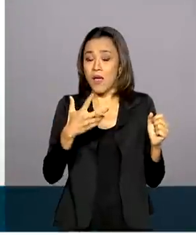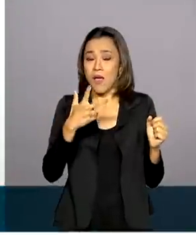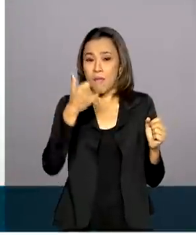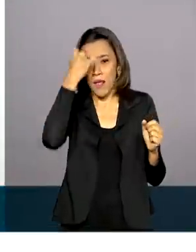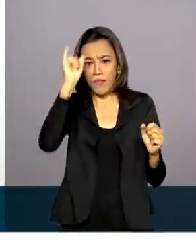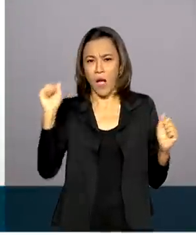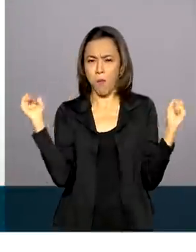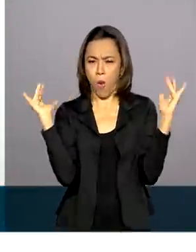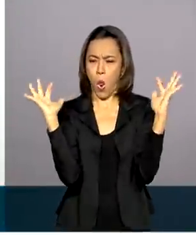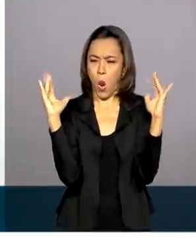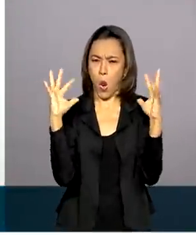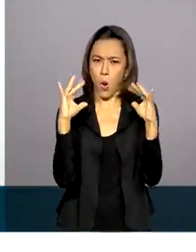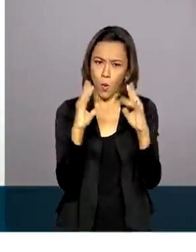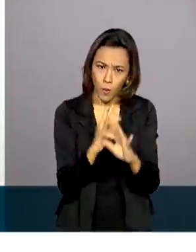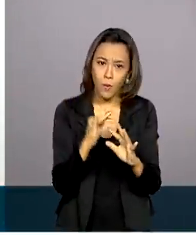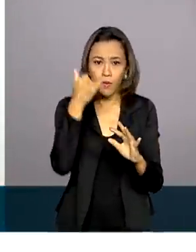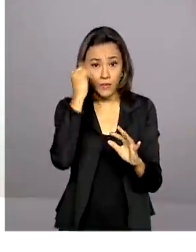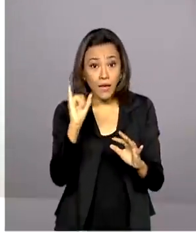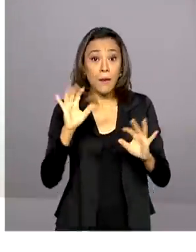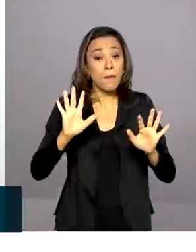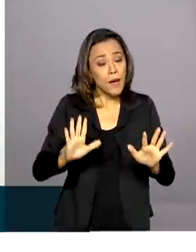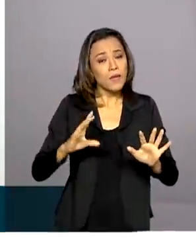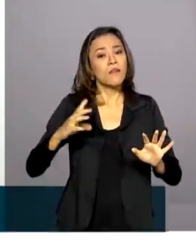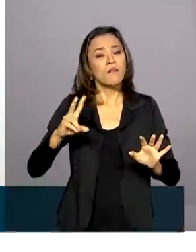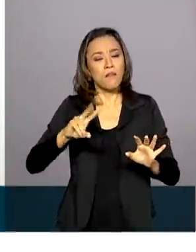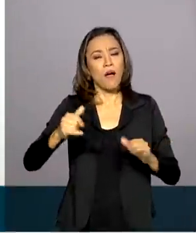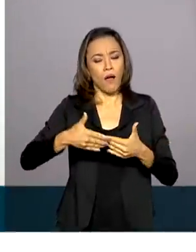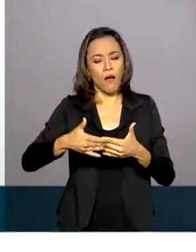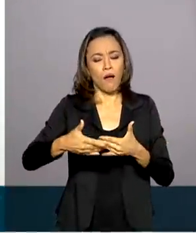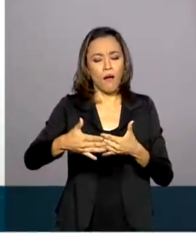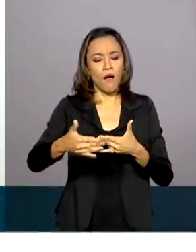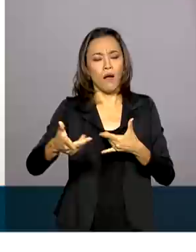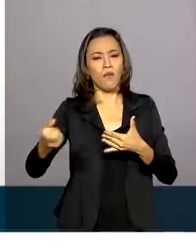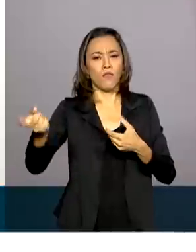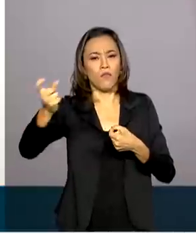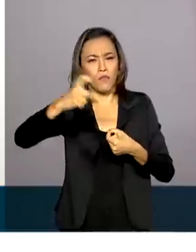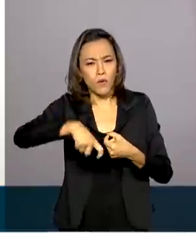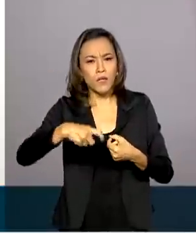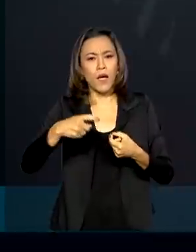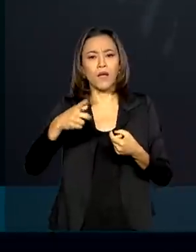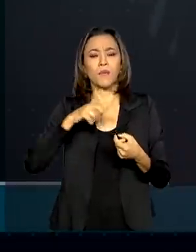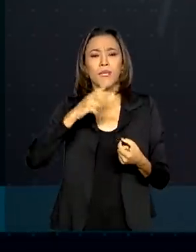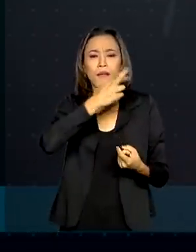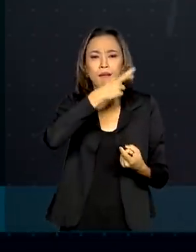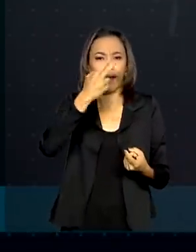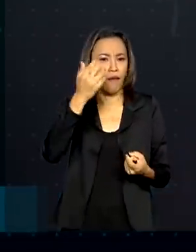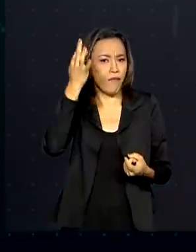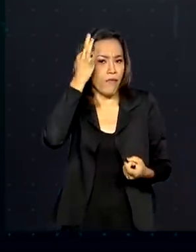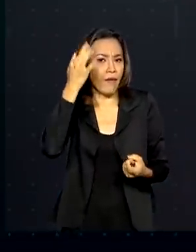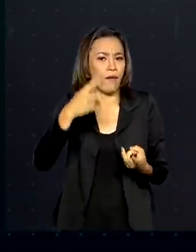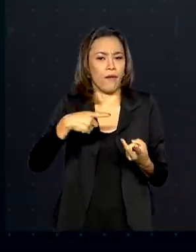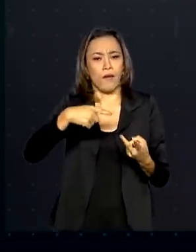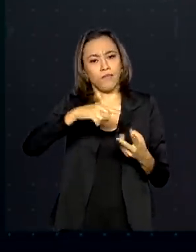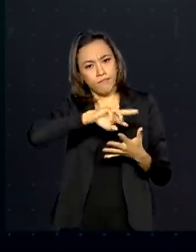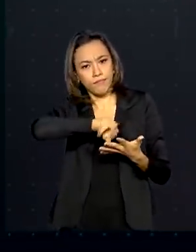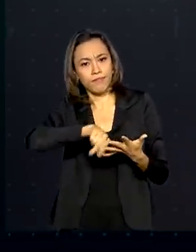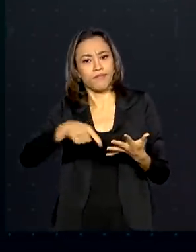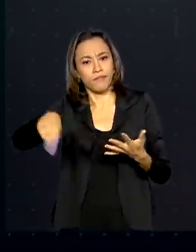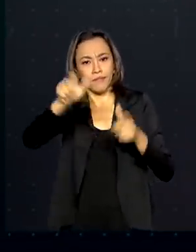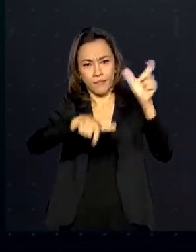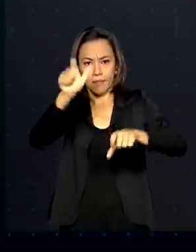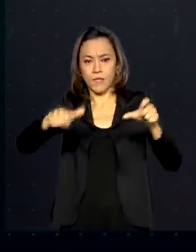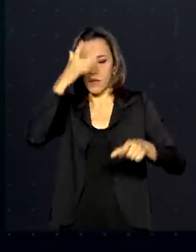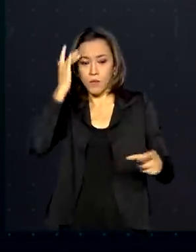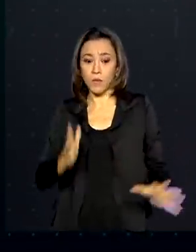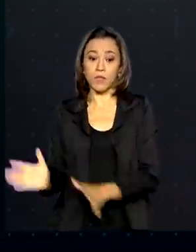demanda muito reprimida que deve voltar, inclusive porque aspectos da fé das pessoas. No primeiro semestre deste ano, o